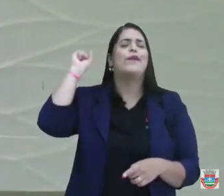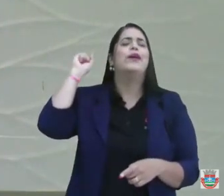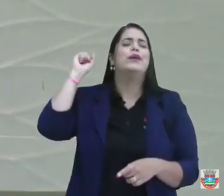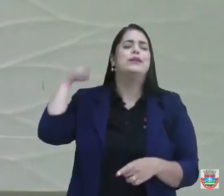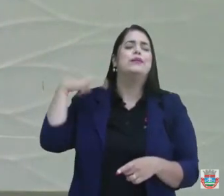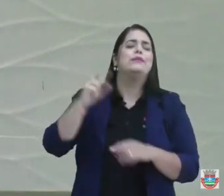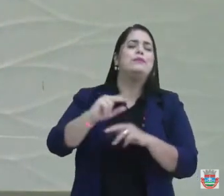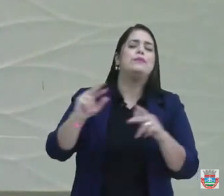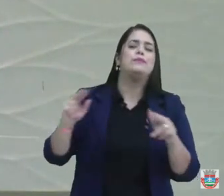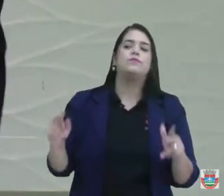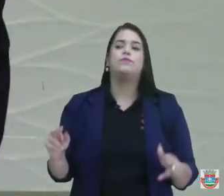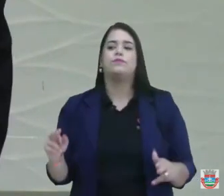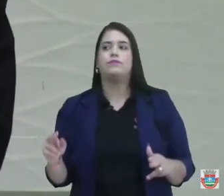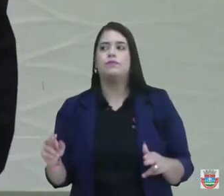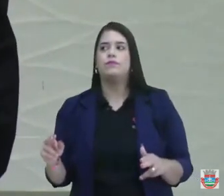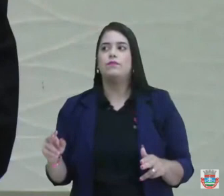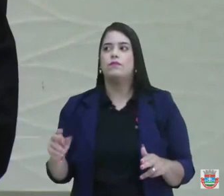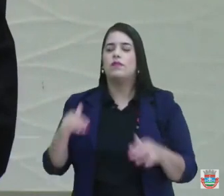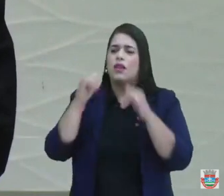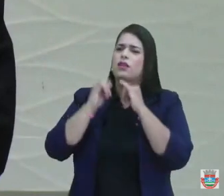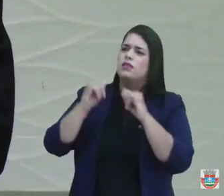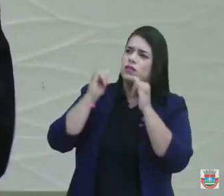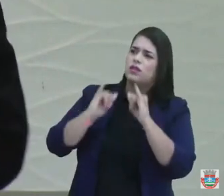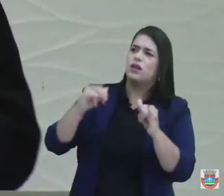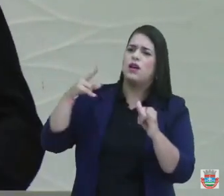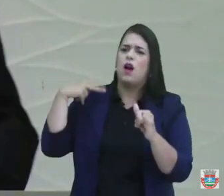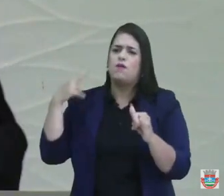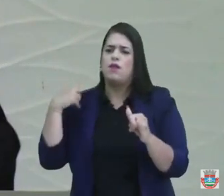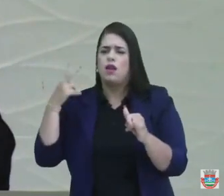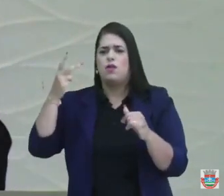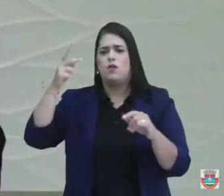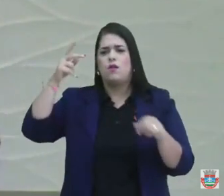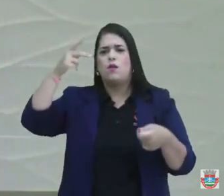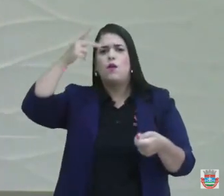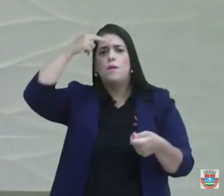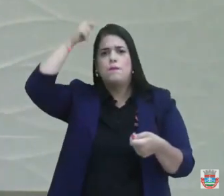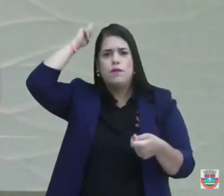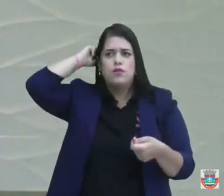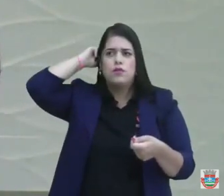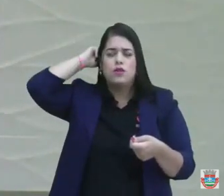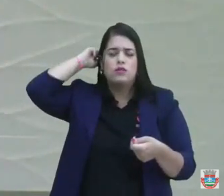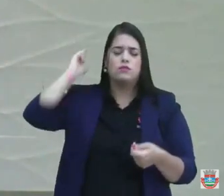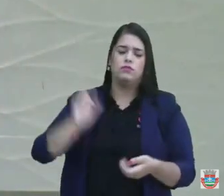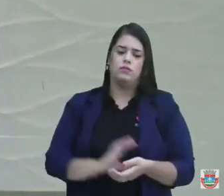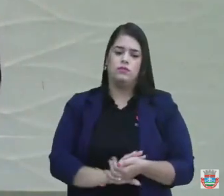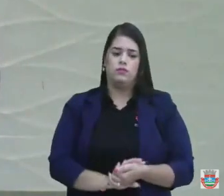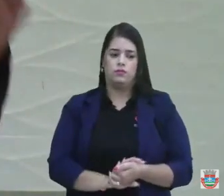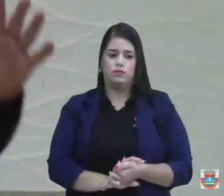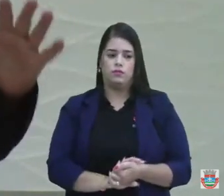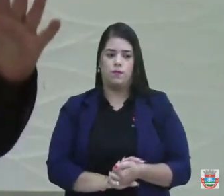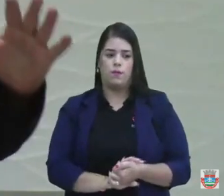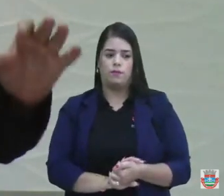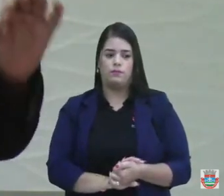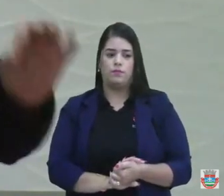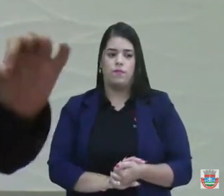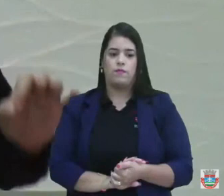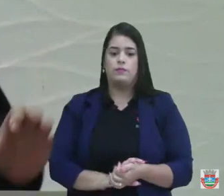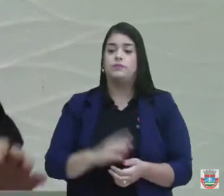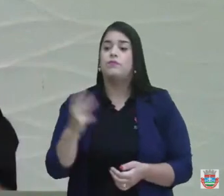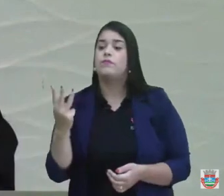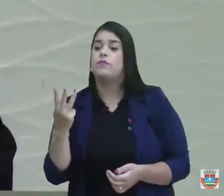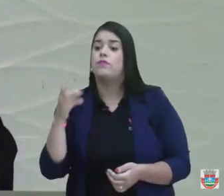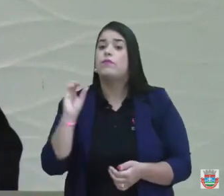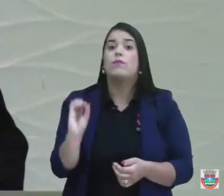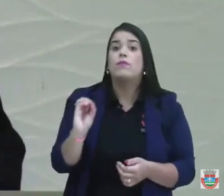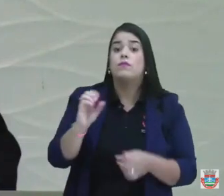Dizem o vereador Pachequinho, que com o João Fernando Coutinho, nós perfuramos 30 poços